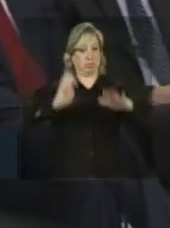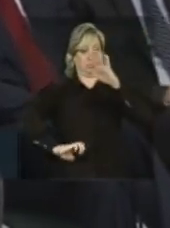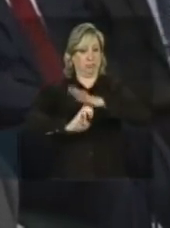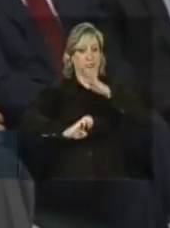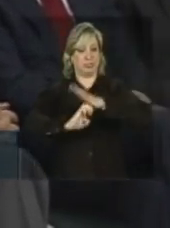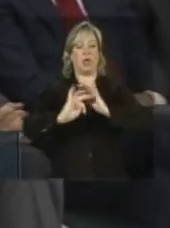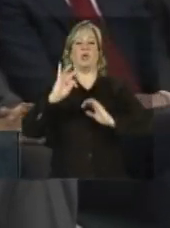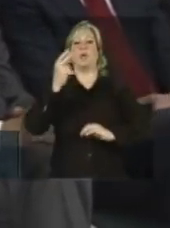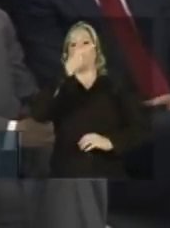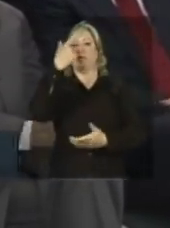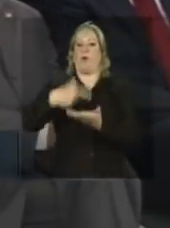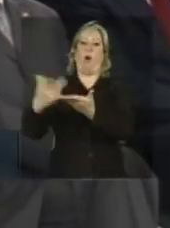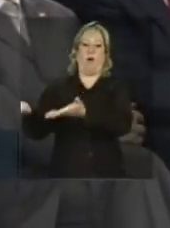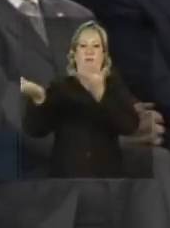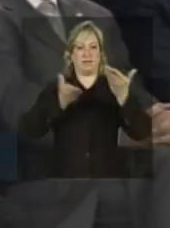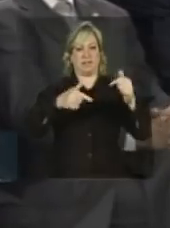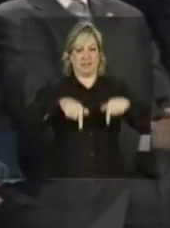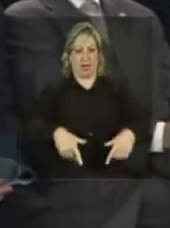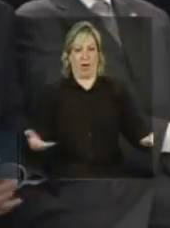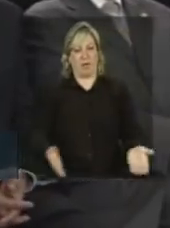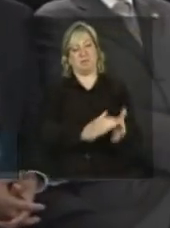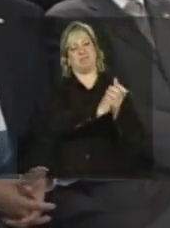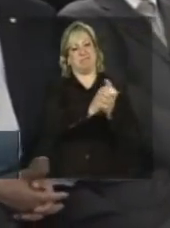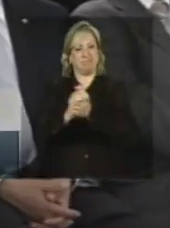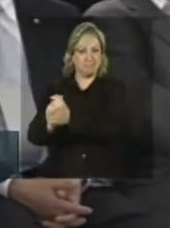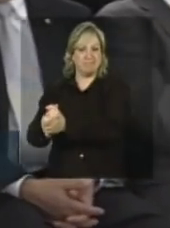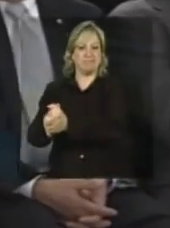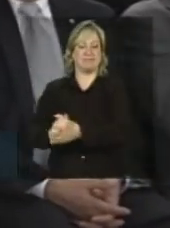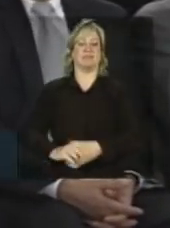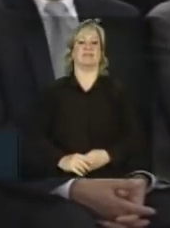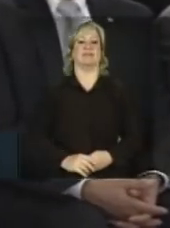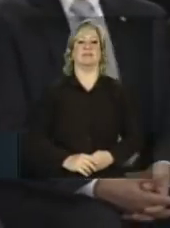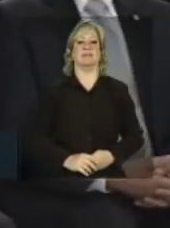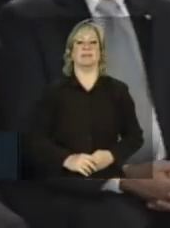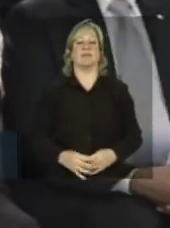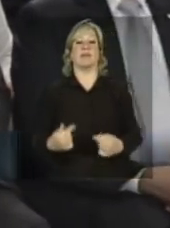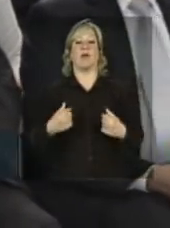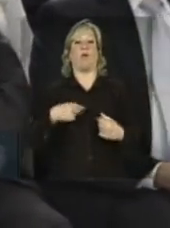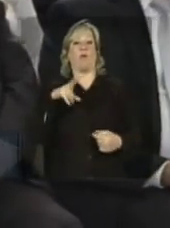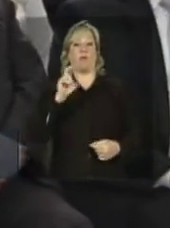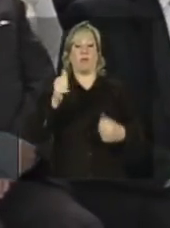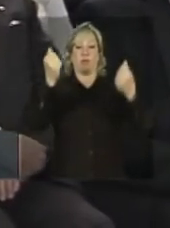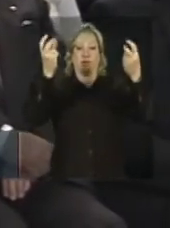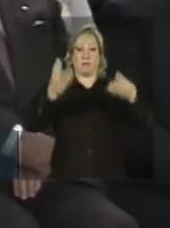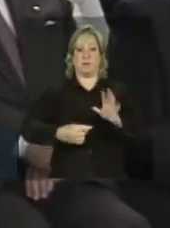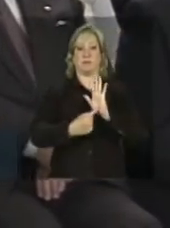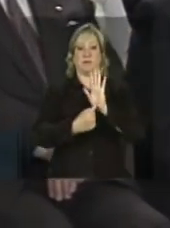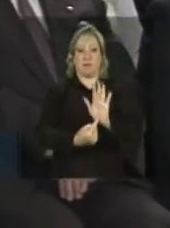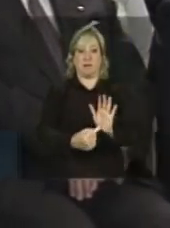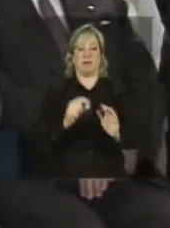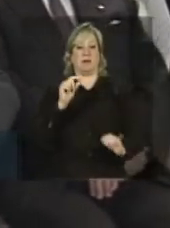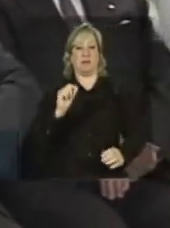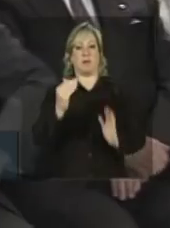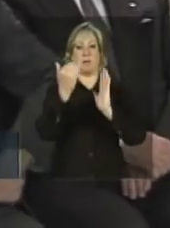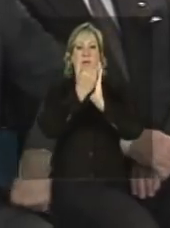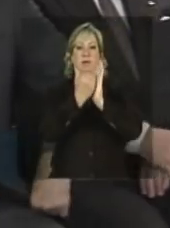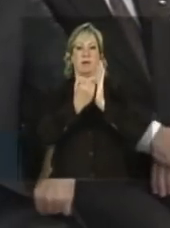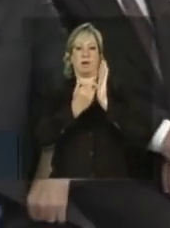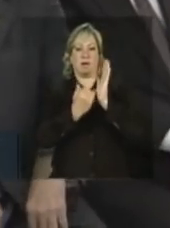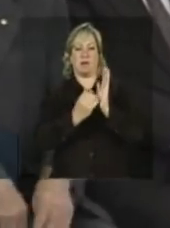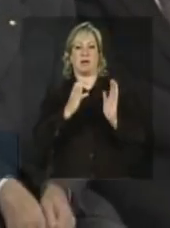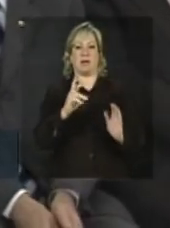convidados presentes. Eu vou apresentar o programa Crescer, que é o